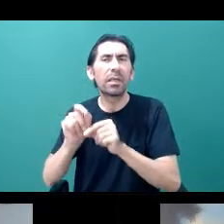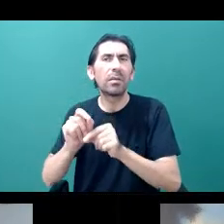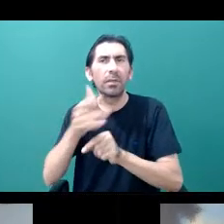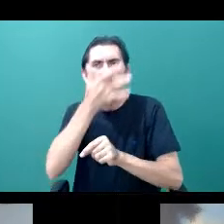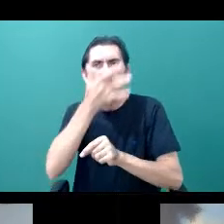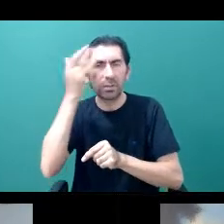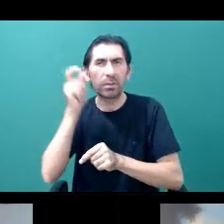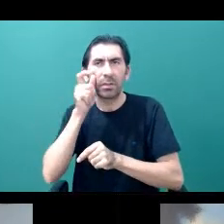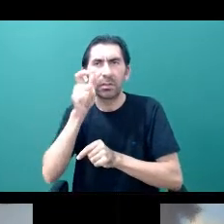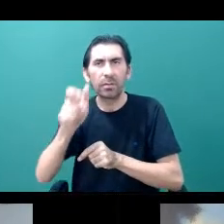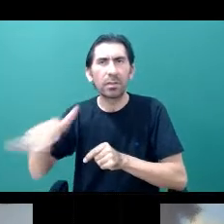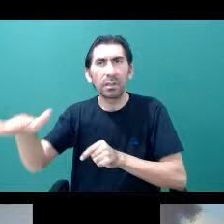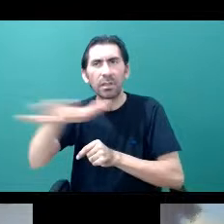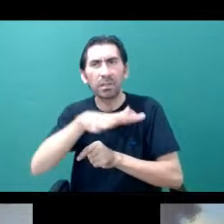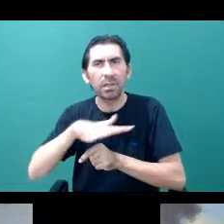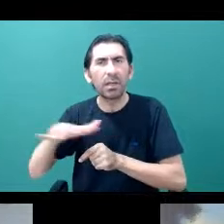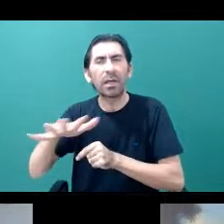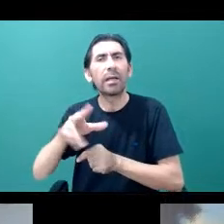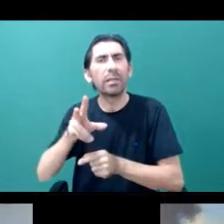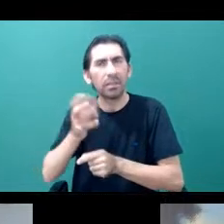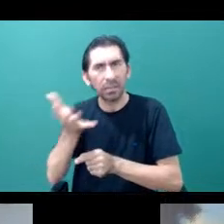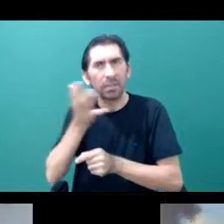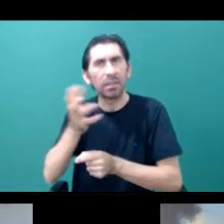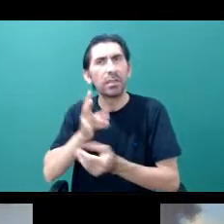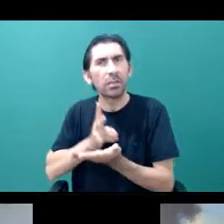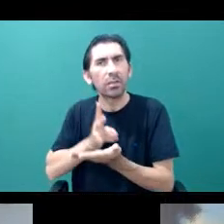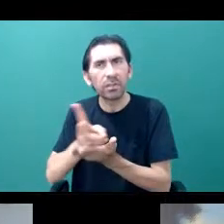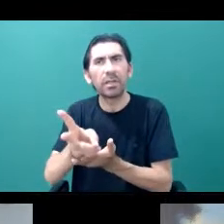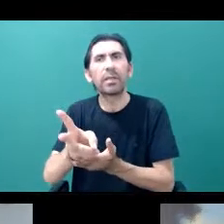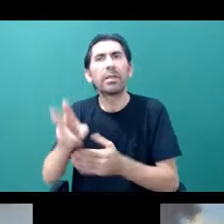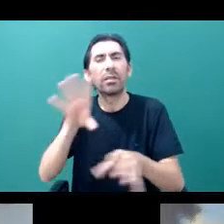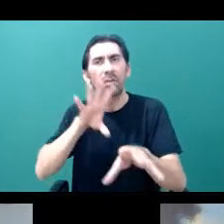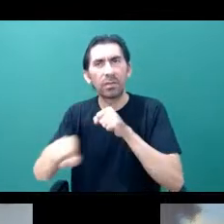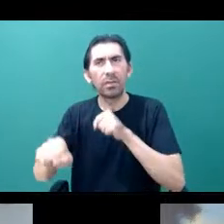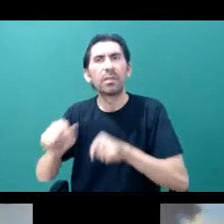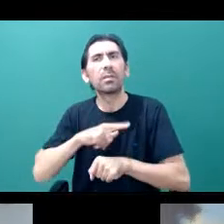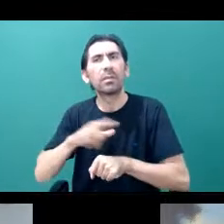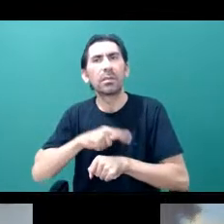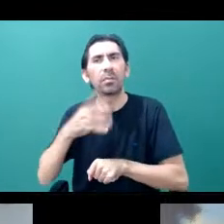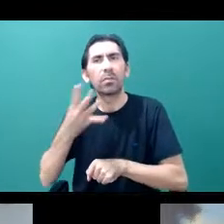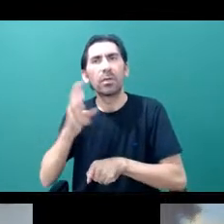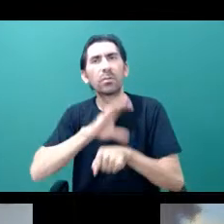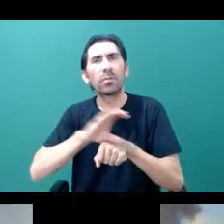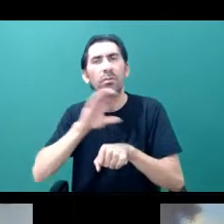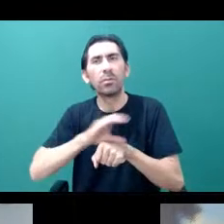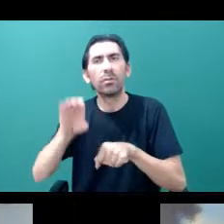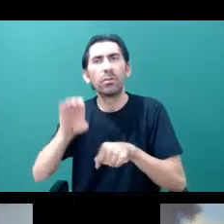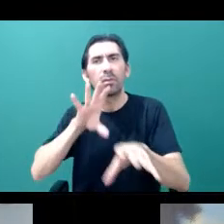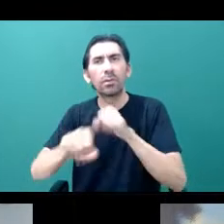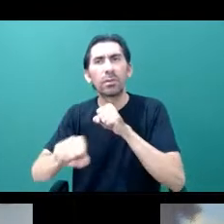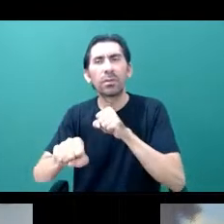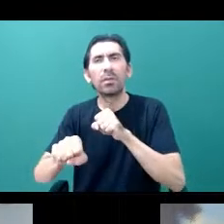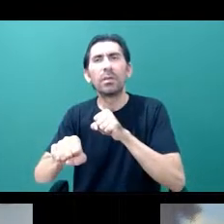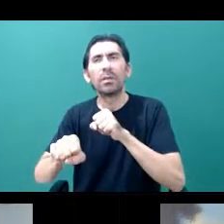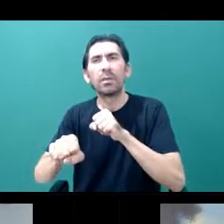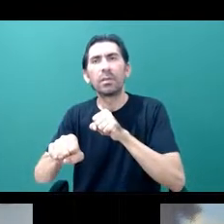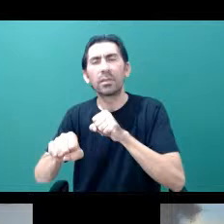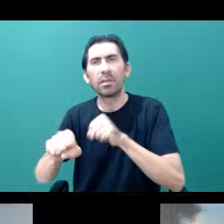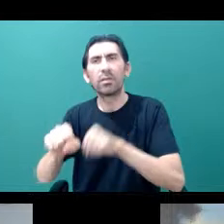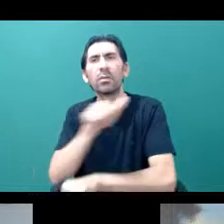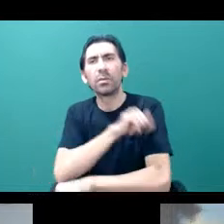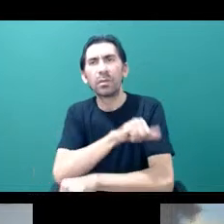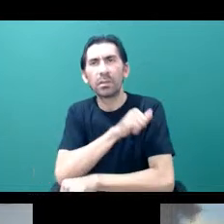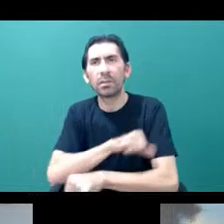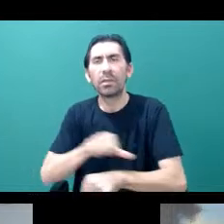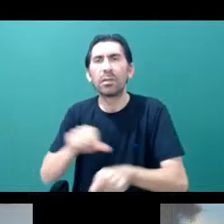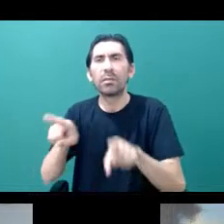astronomia e querem seguir a carreira, nós temos quatro cursos de graduação no Brasil, tem no Valongo no Rio de Janeiro, tem na